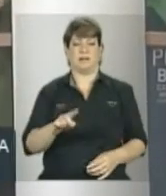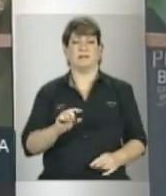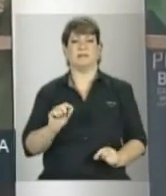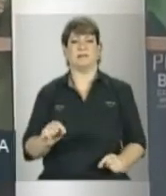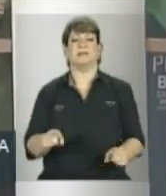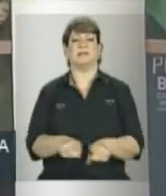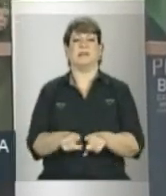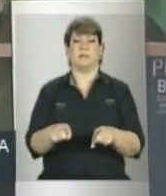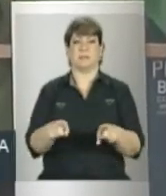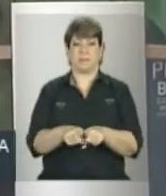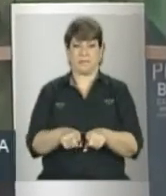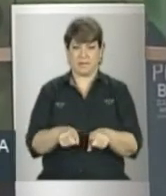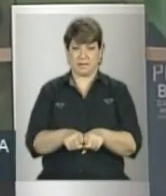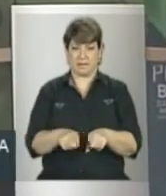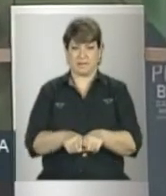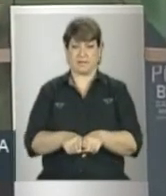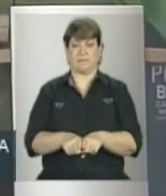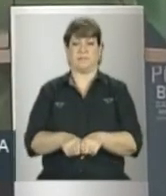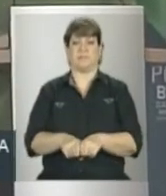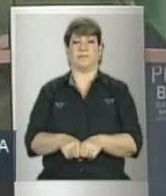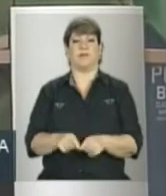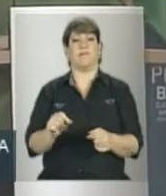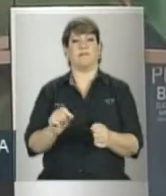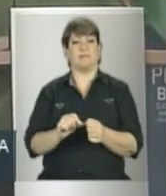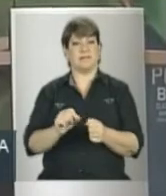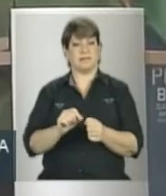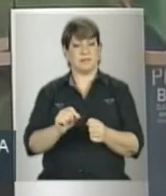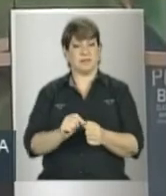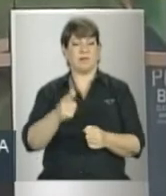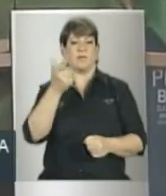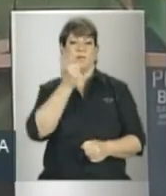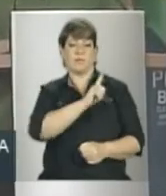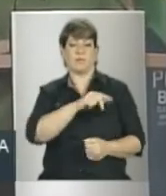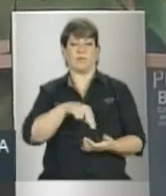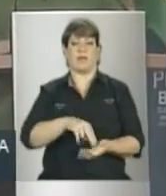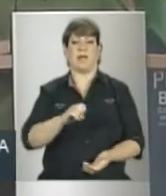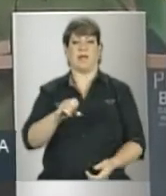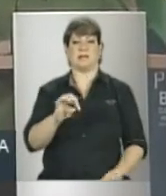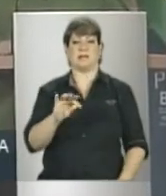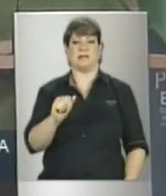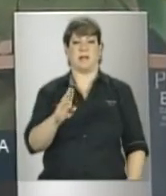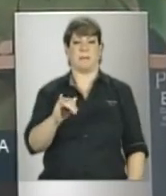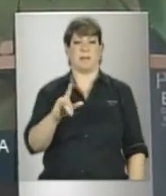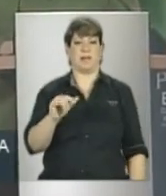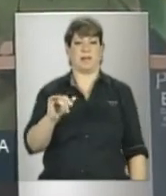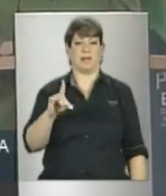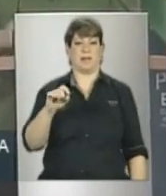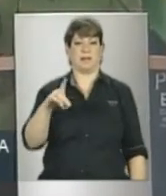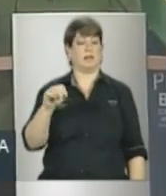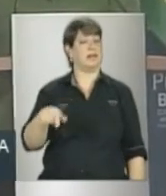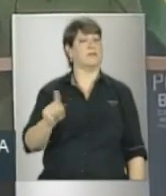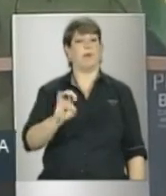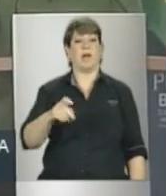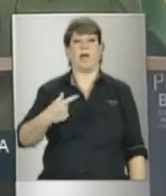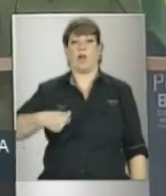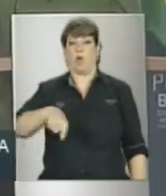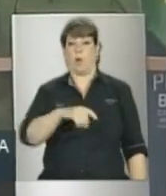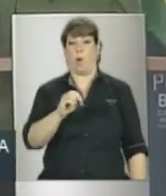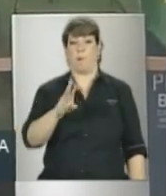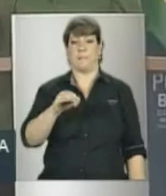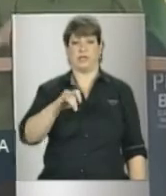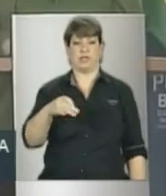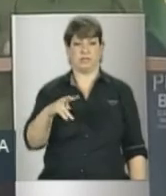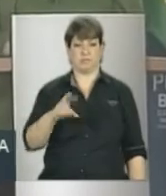conduziram à instabilidade. este não é o nosso objetivo, nós